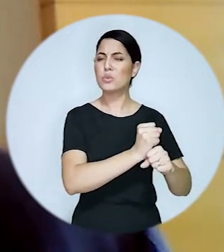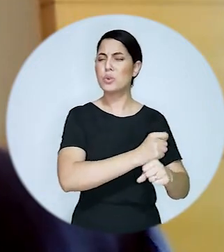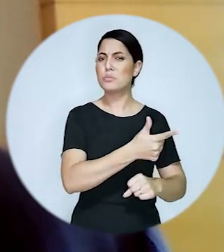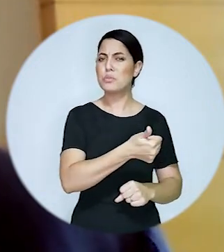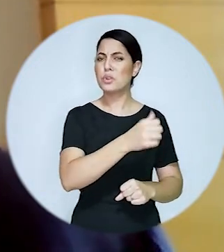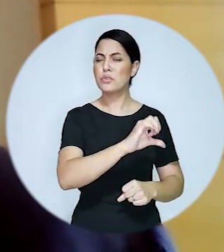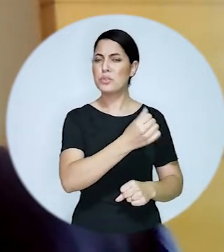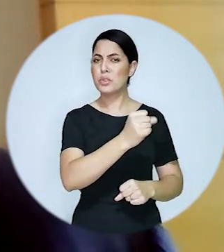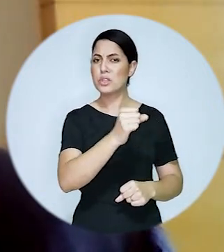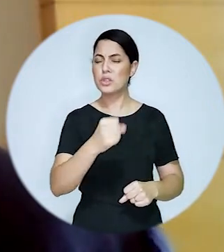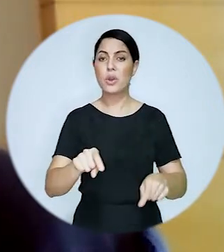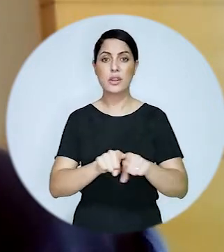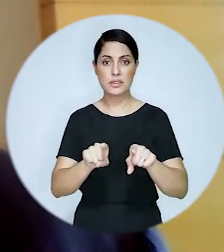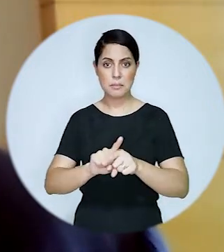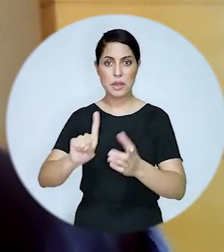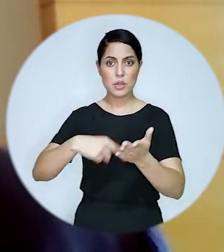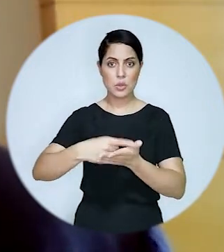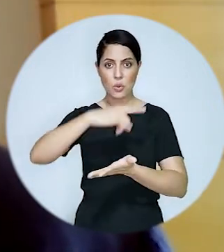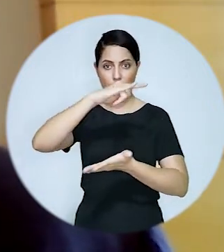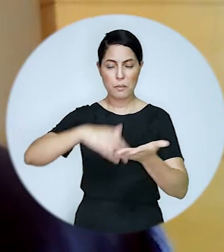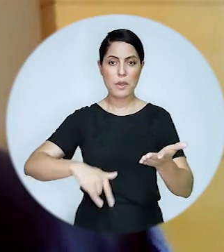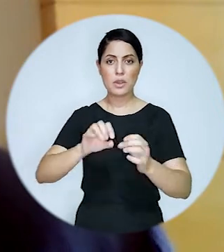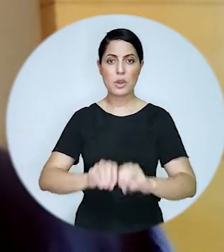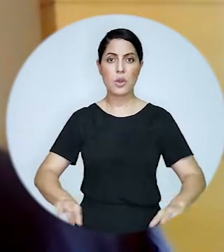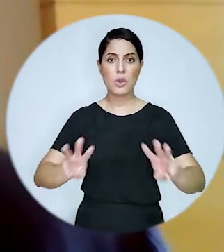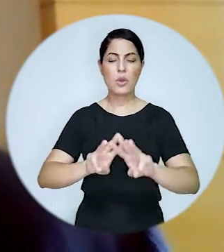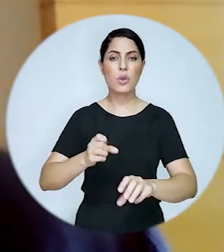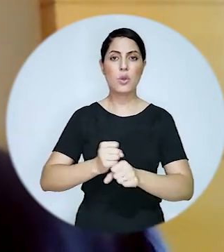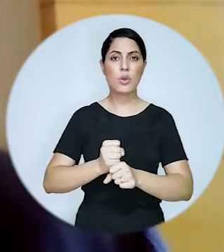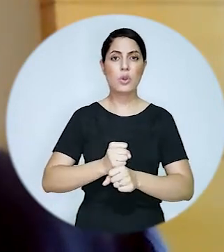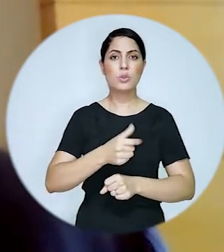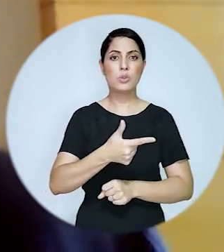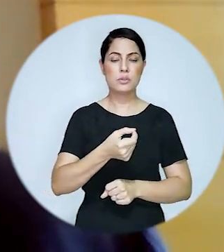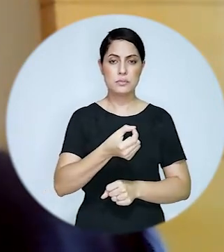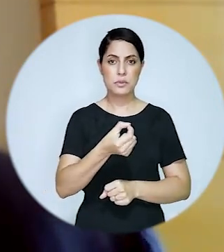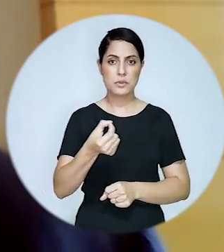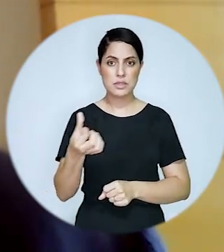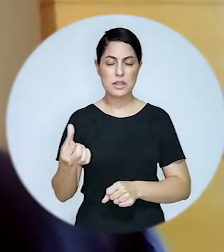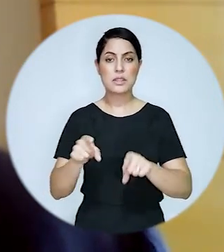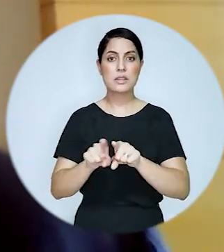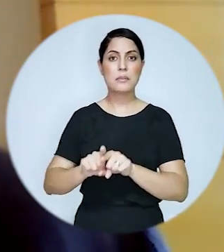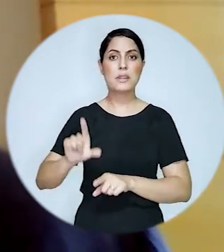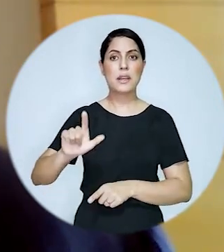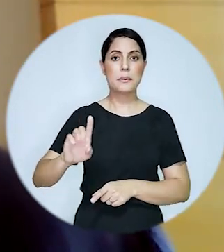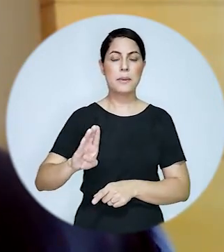por conta da Constituição de 88, da Convenção da ONU de 2006 e depois também da Lei Brasileira